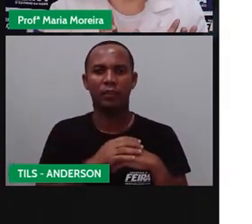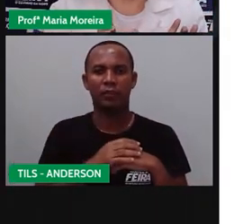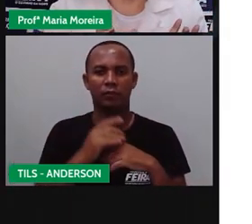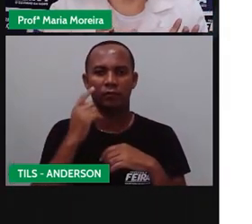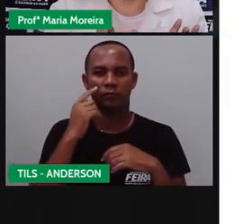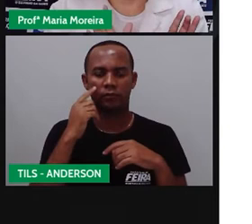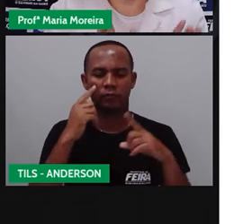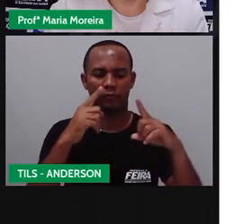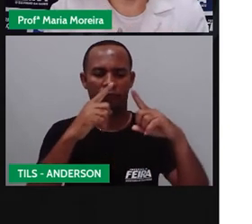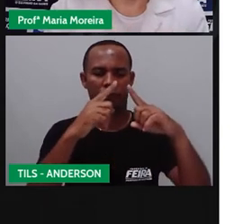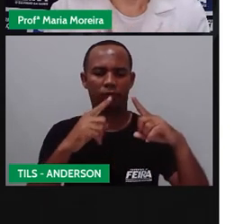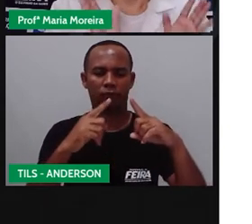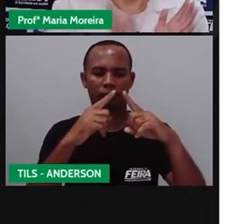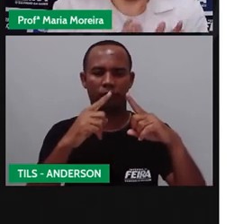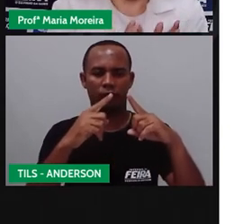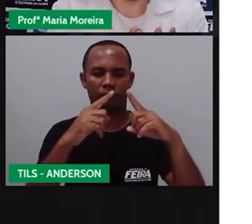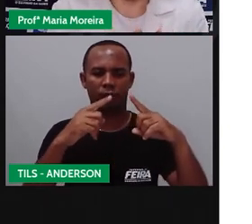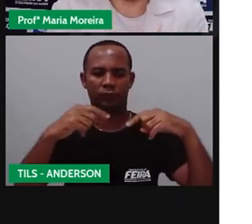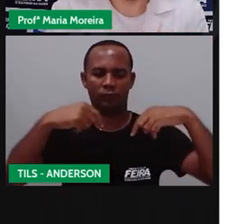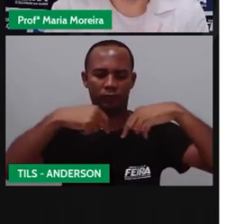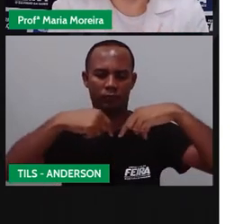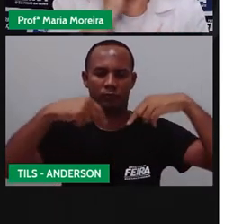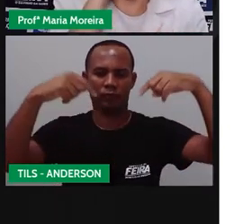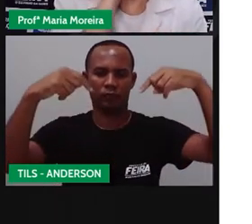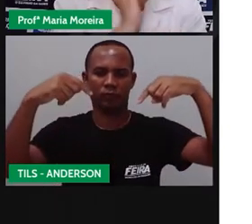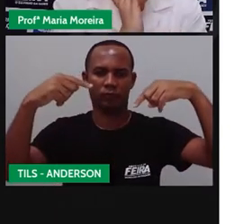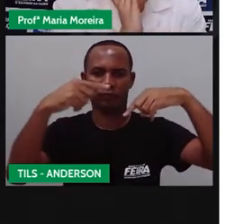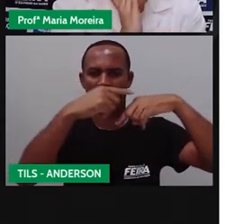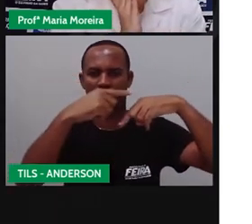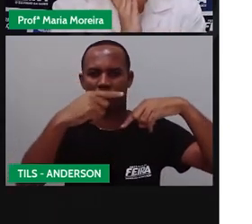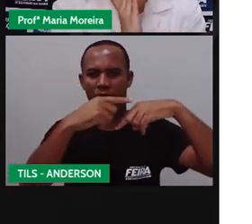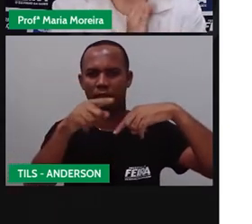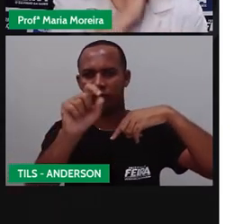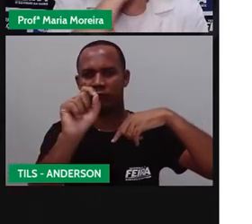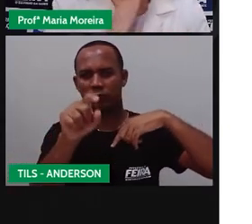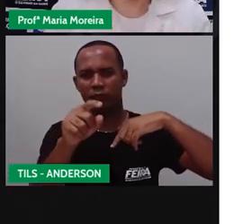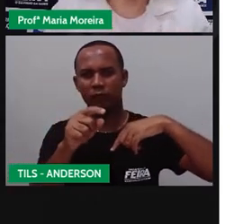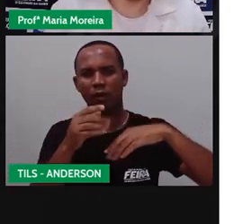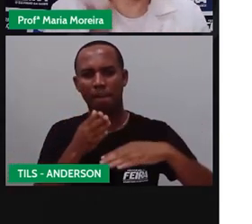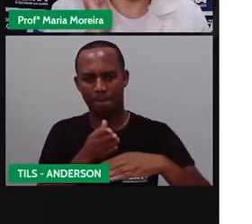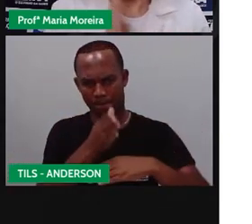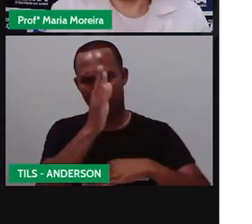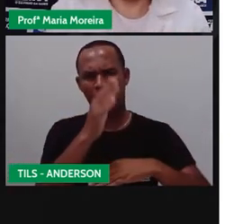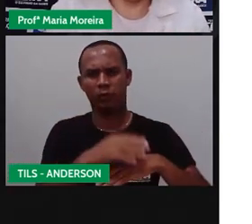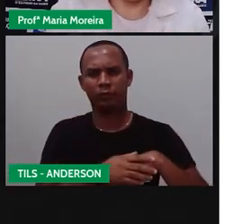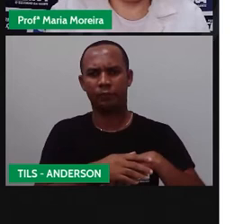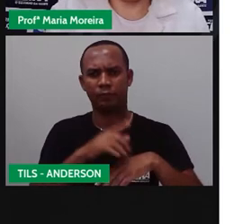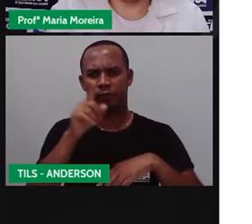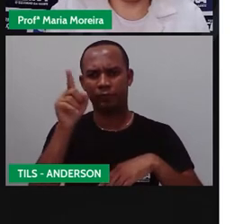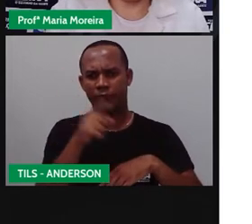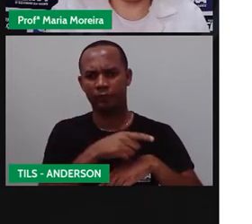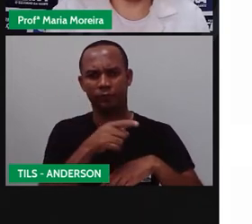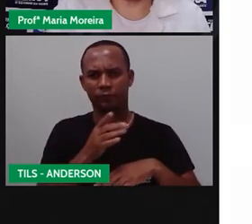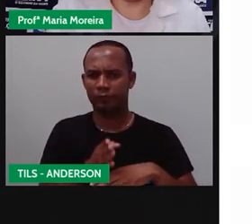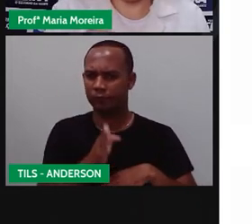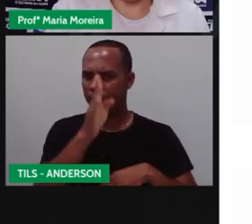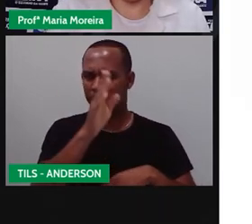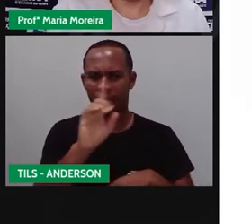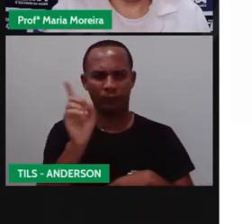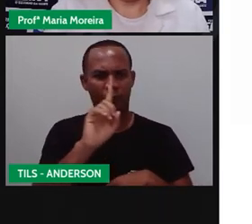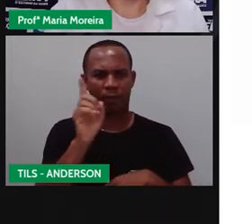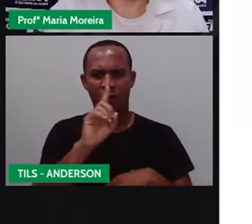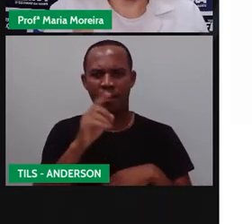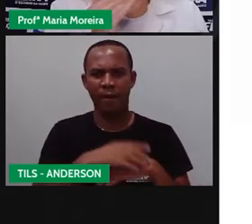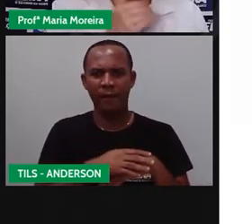triângulo de cabeça pra baixo é o quê? Dei a preferência. Olha, tem a placa aí da seta cortada. Você não pode seguir em frente. Tem